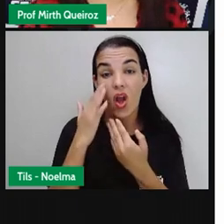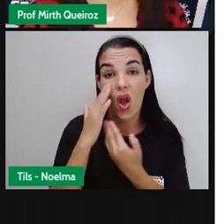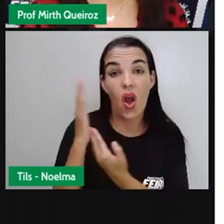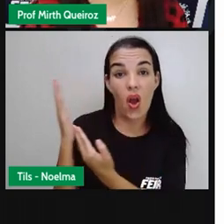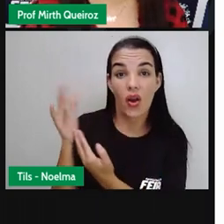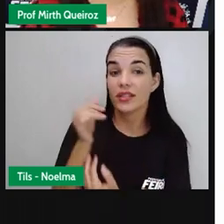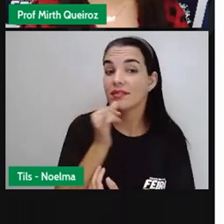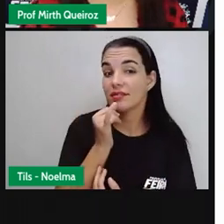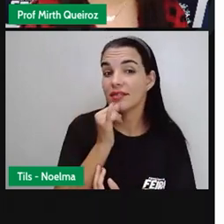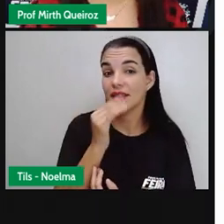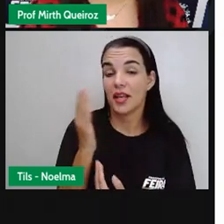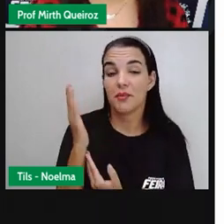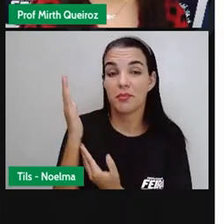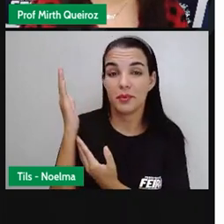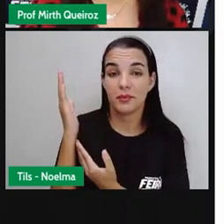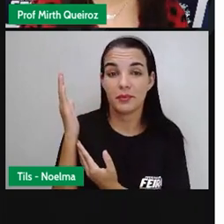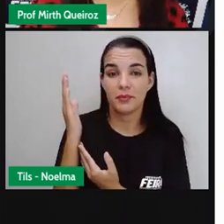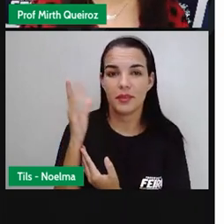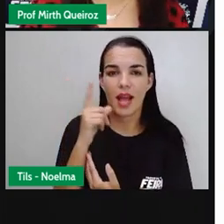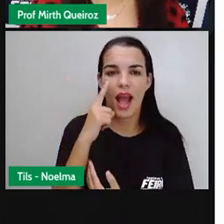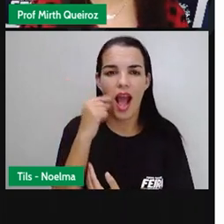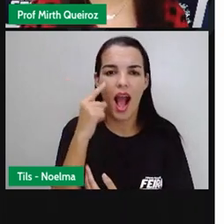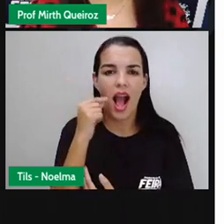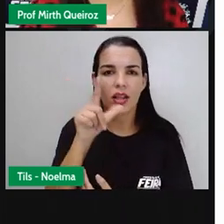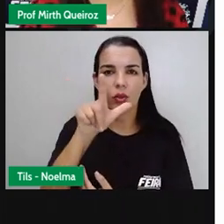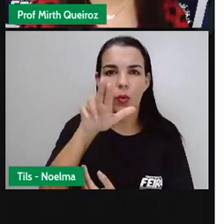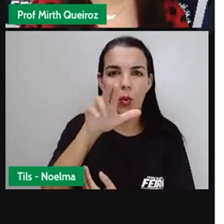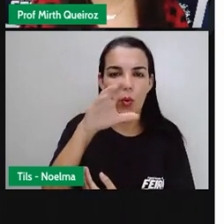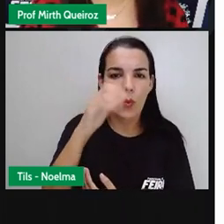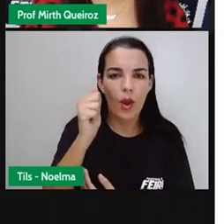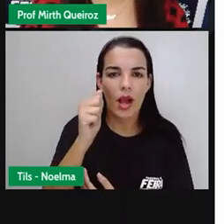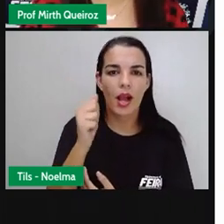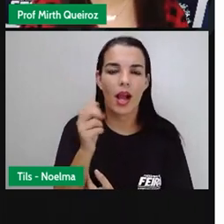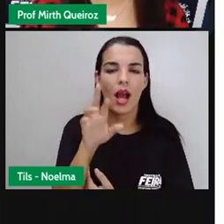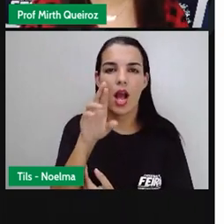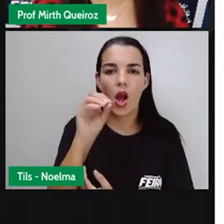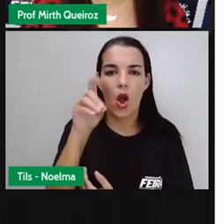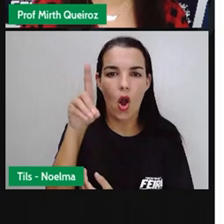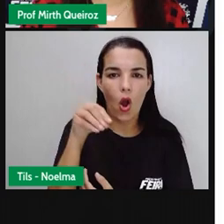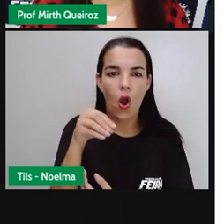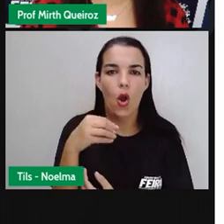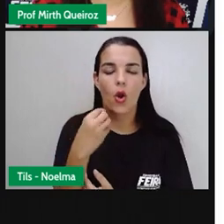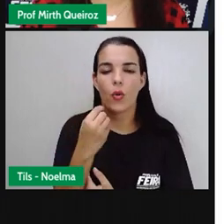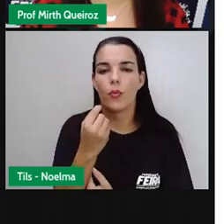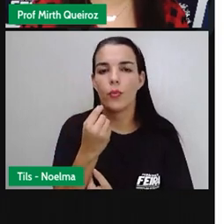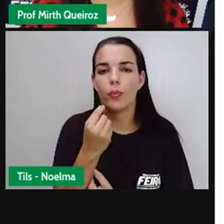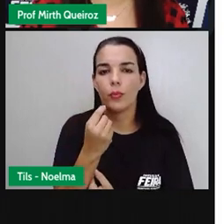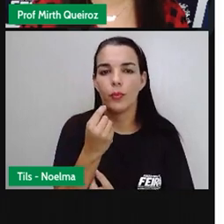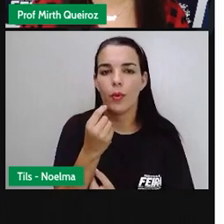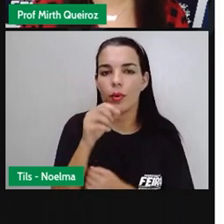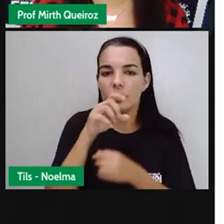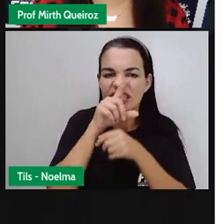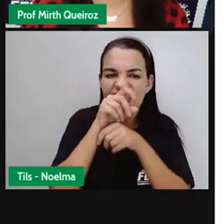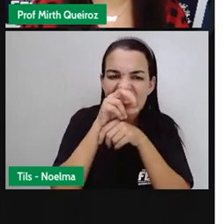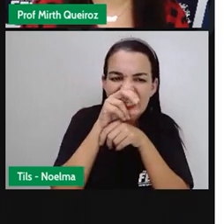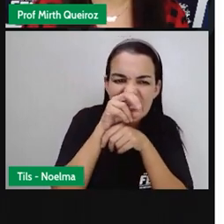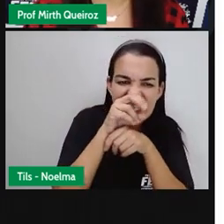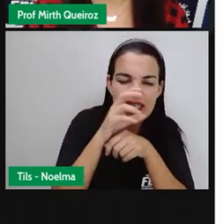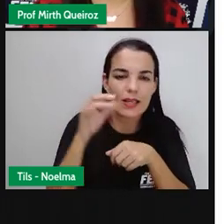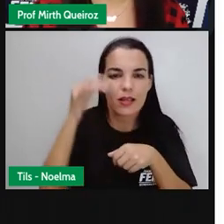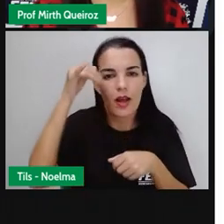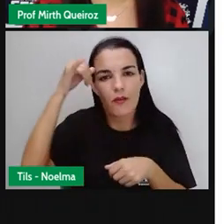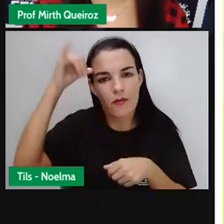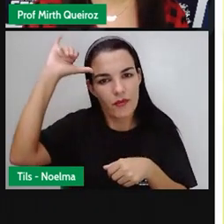Exemplo. Rato, Luca, rói o queijo, a vaca faz angu, o gato chama o pato para a festa do tatu.